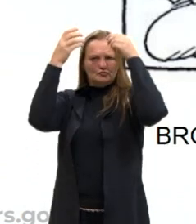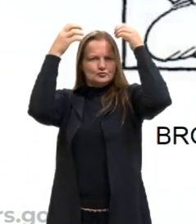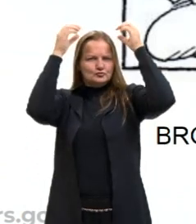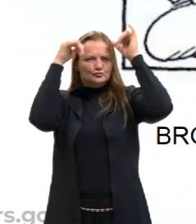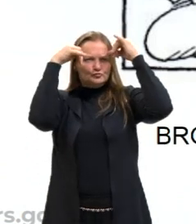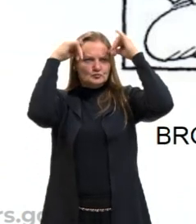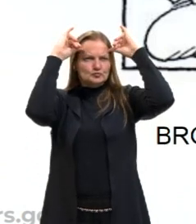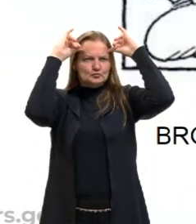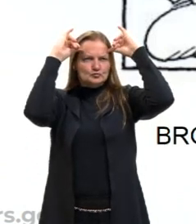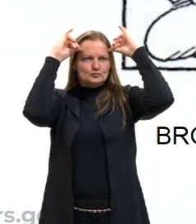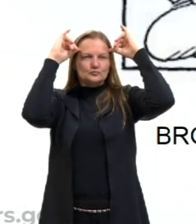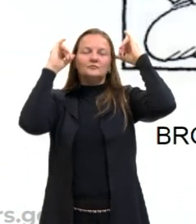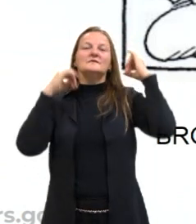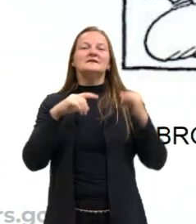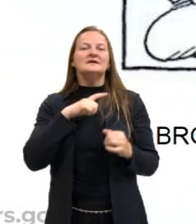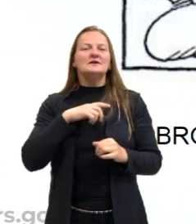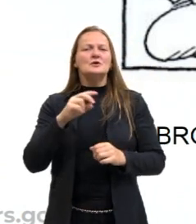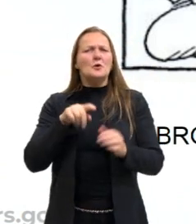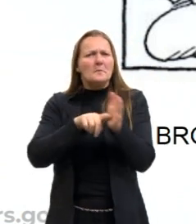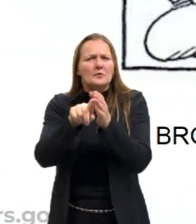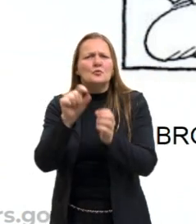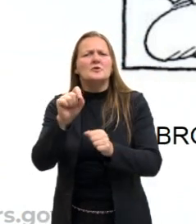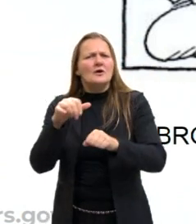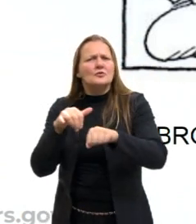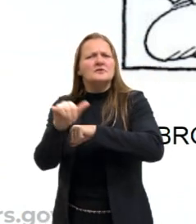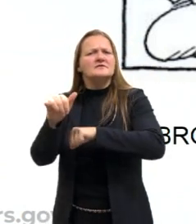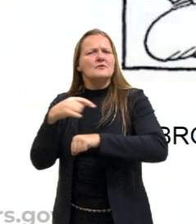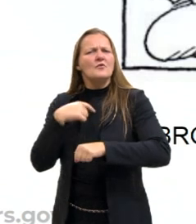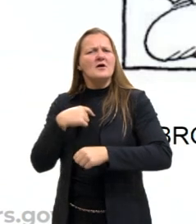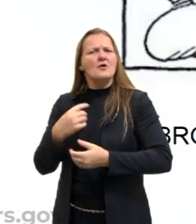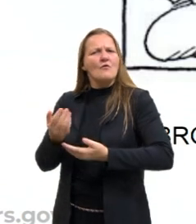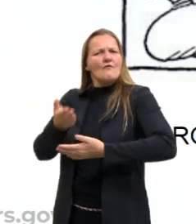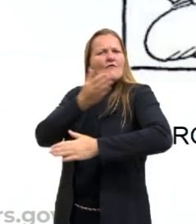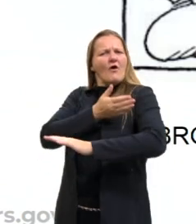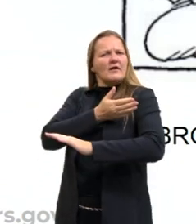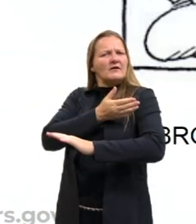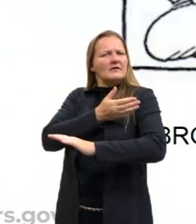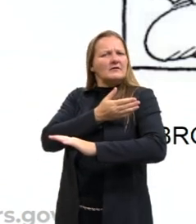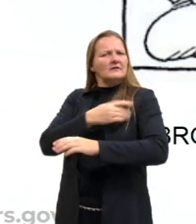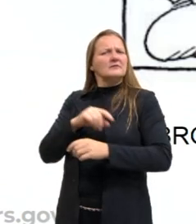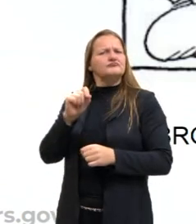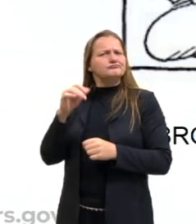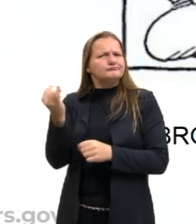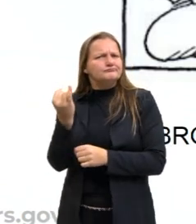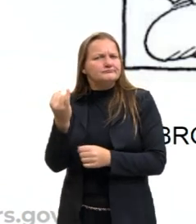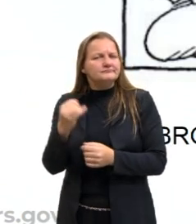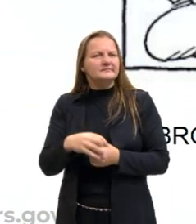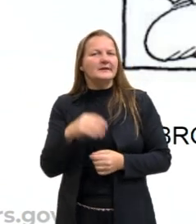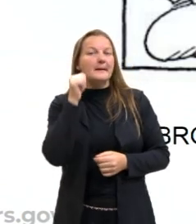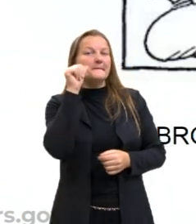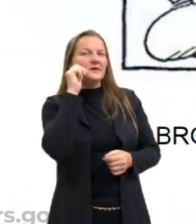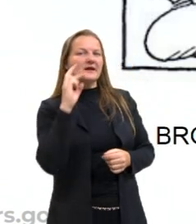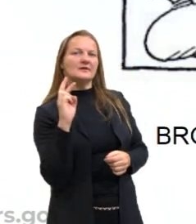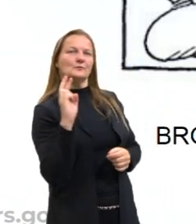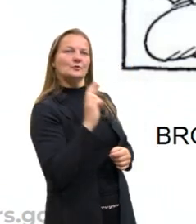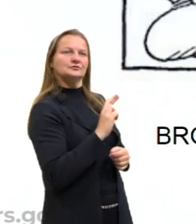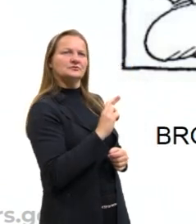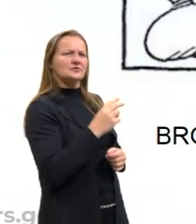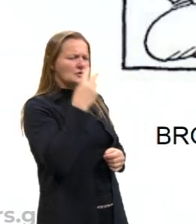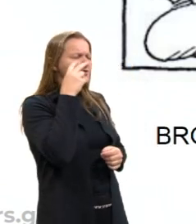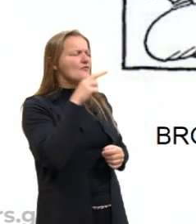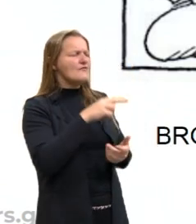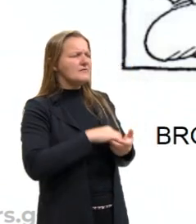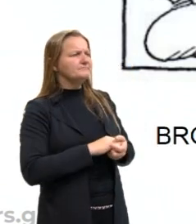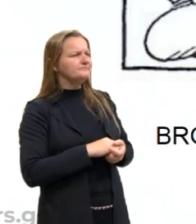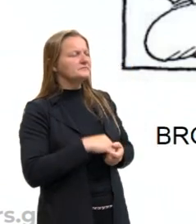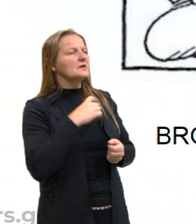chifrinhos, e ele pergunta, aconteceu alguma coisa importante enquanto eu estive fora? E ela responde, bom, deixa eu ver.